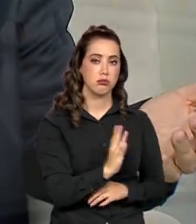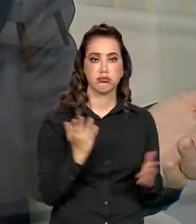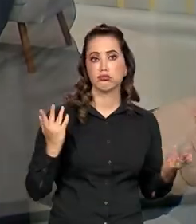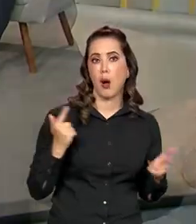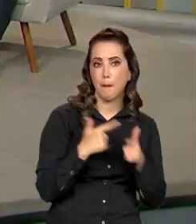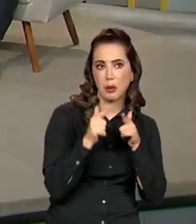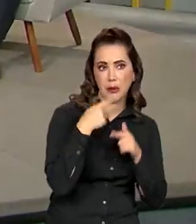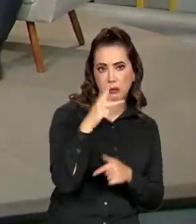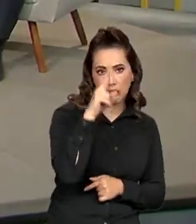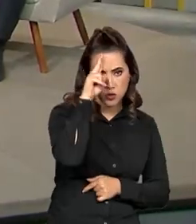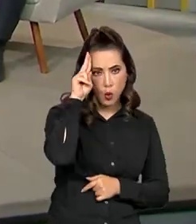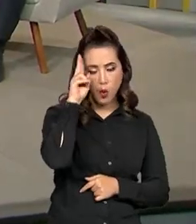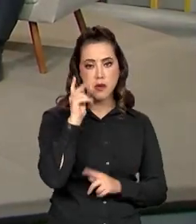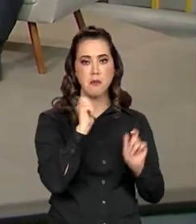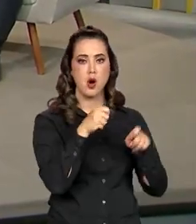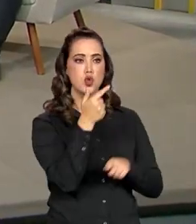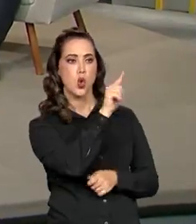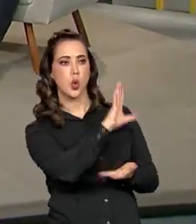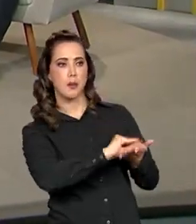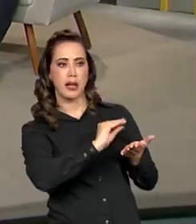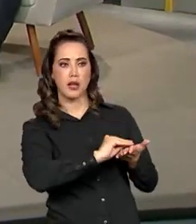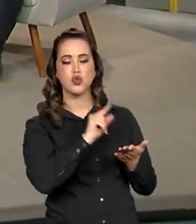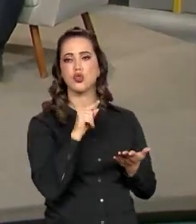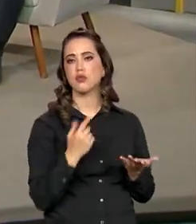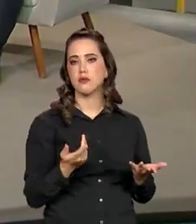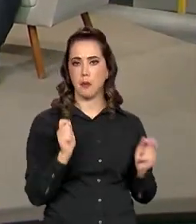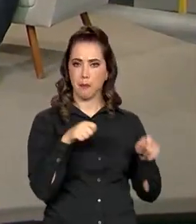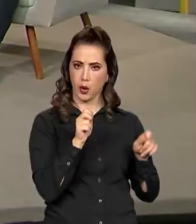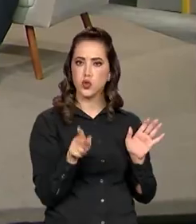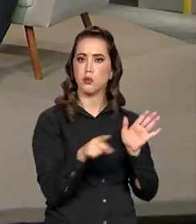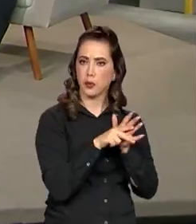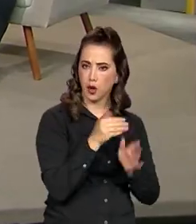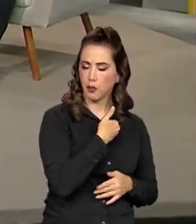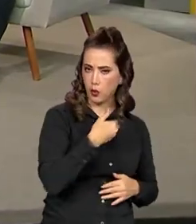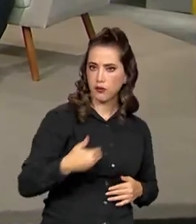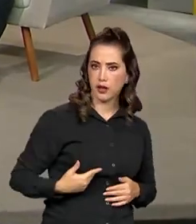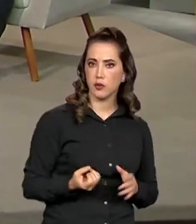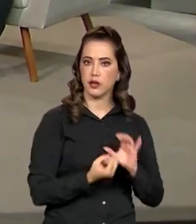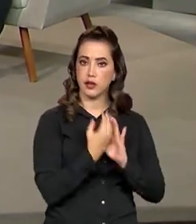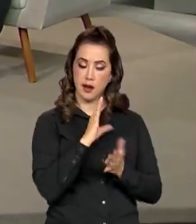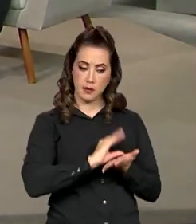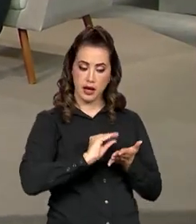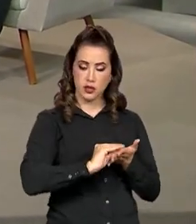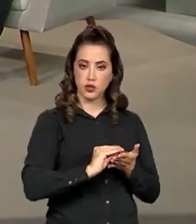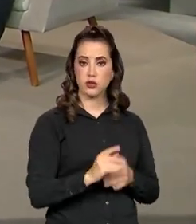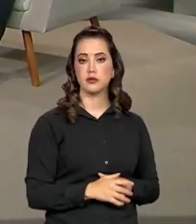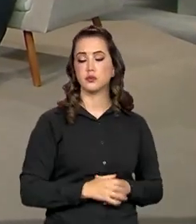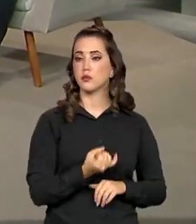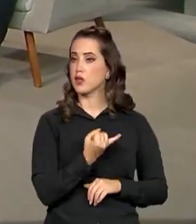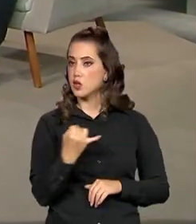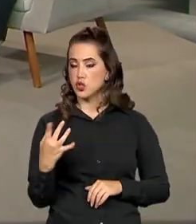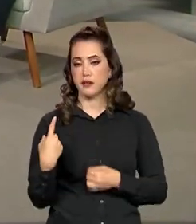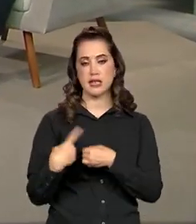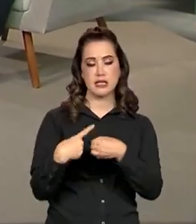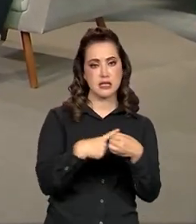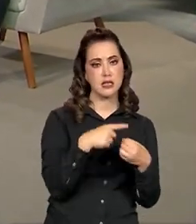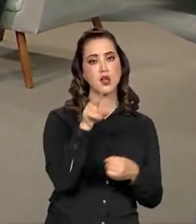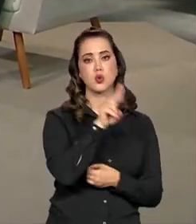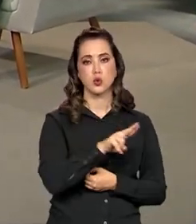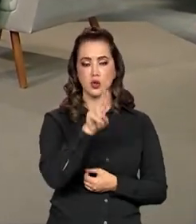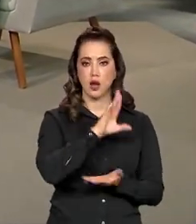aplicativo oficial, por que não? Pode ter um aplicativo público. Aliás, tem várias cidades recorrendo a